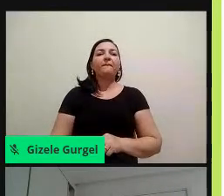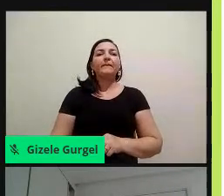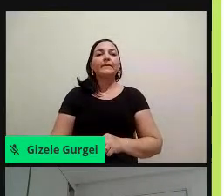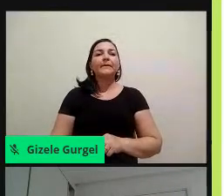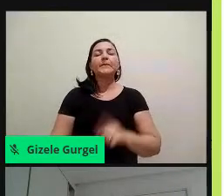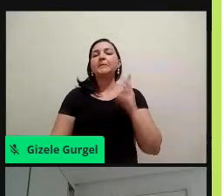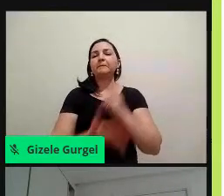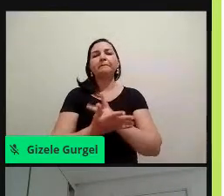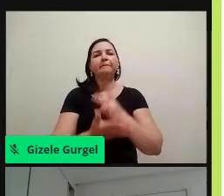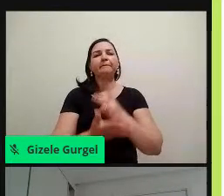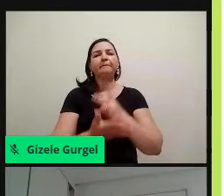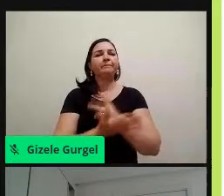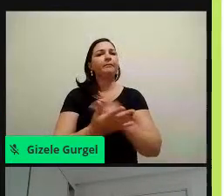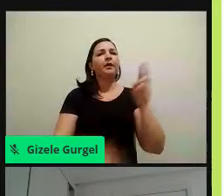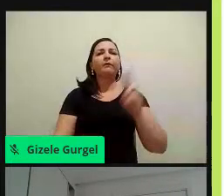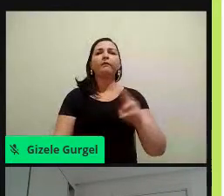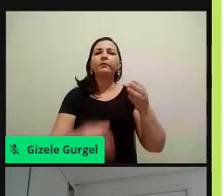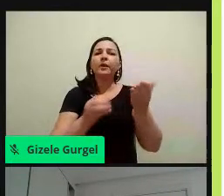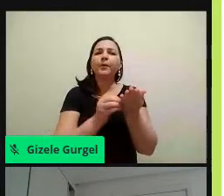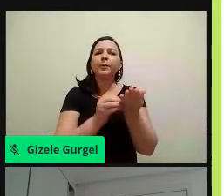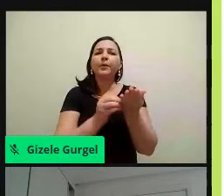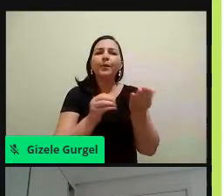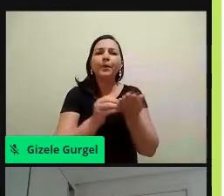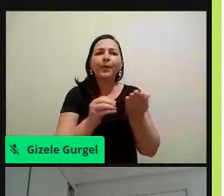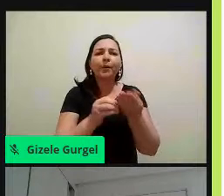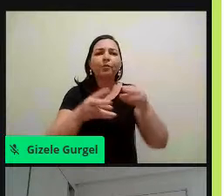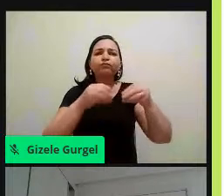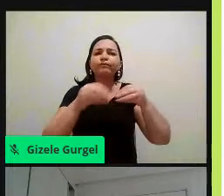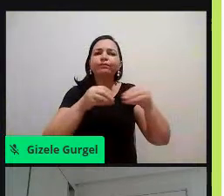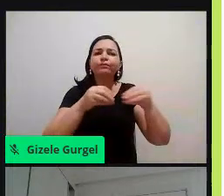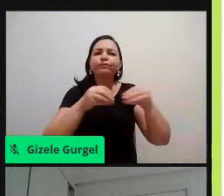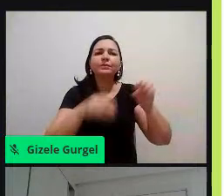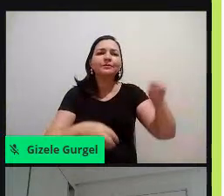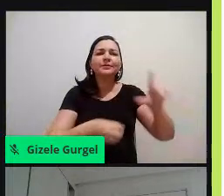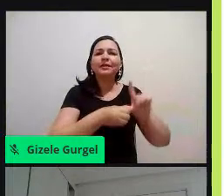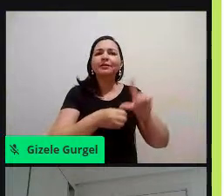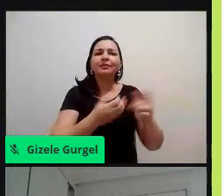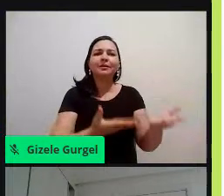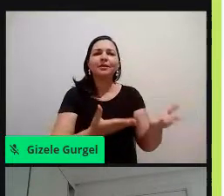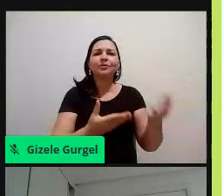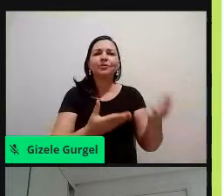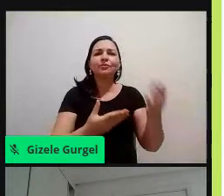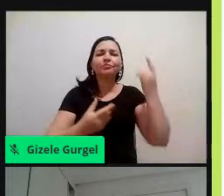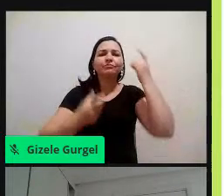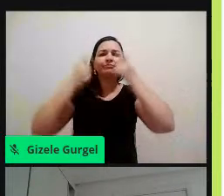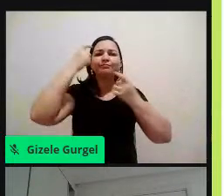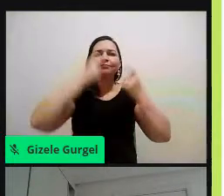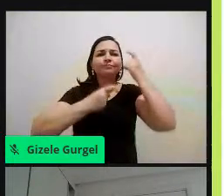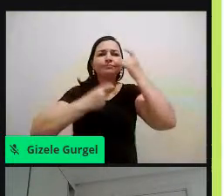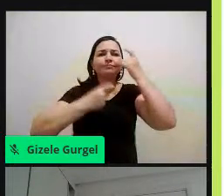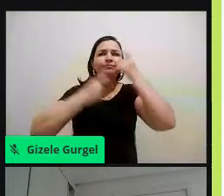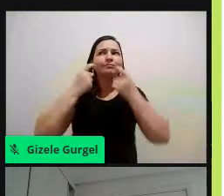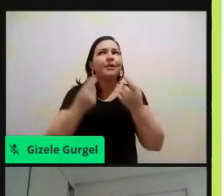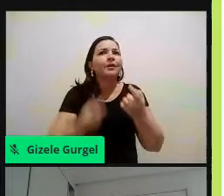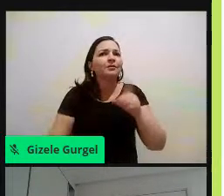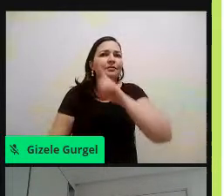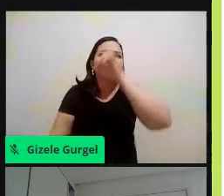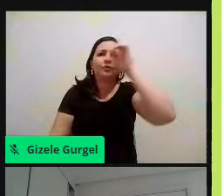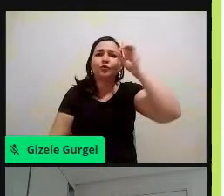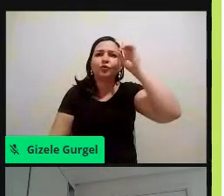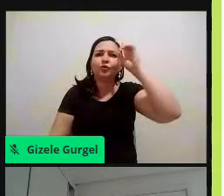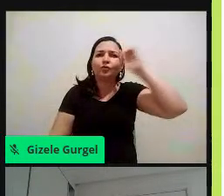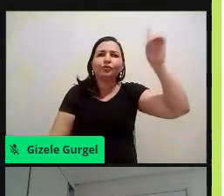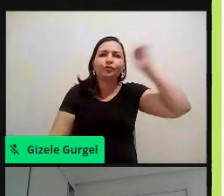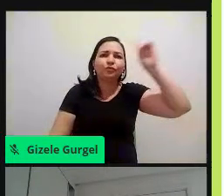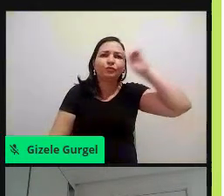utilizam o copo descartável, né, e é bem preocupante, porque por dia são servidas